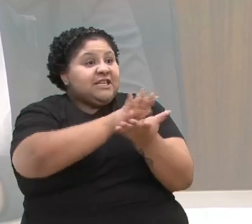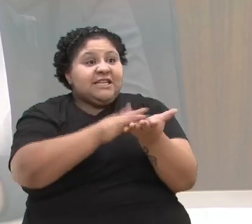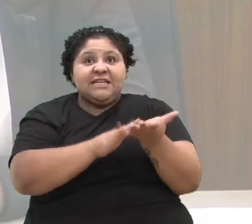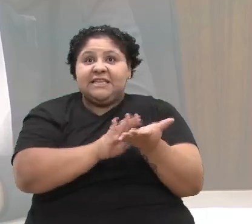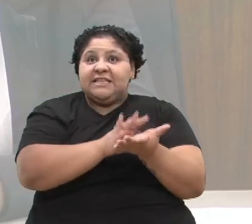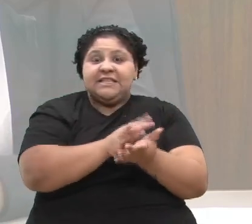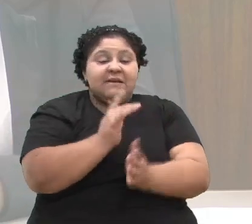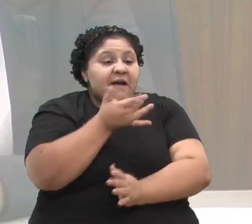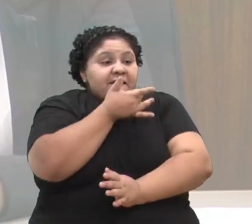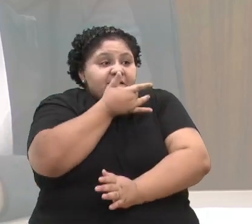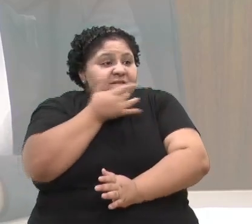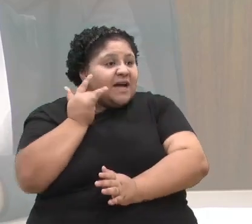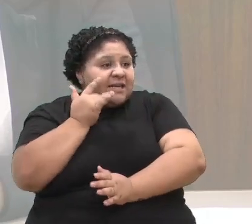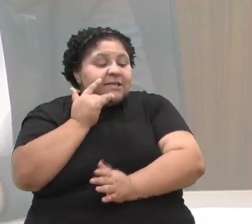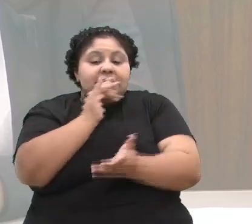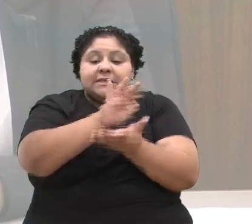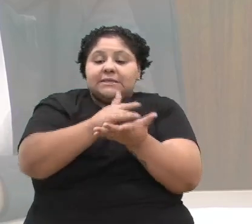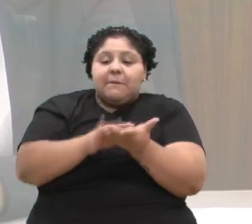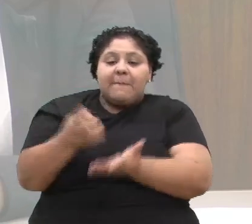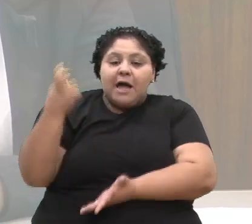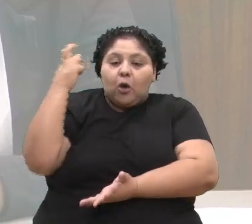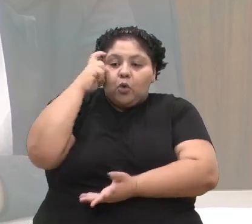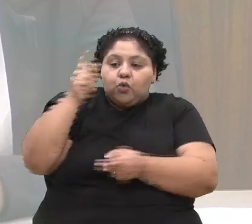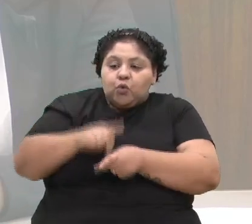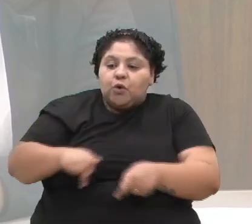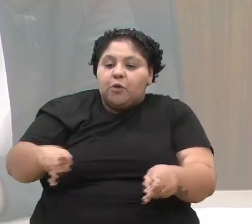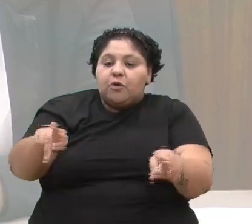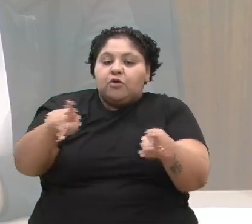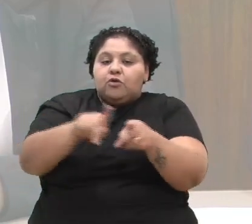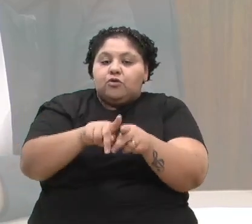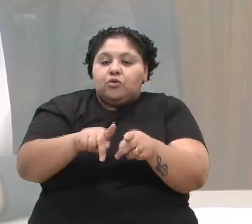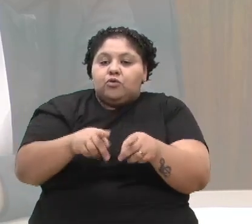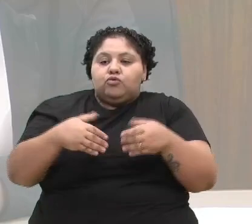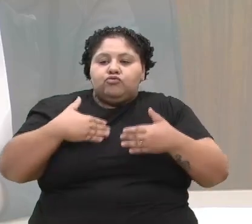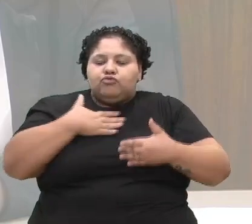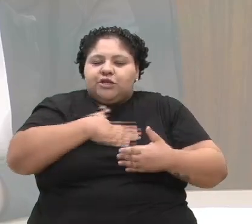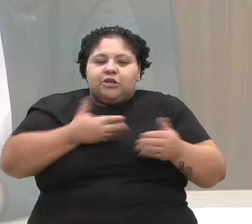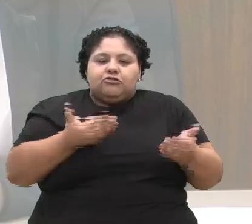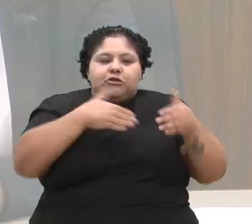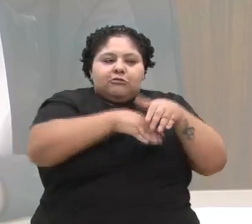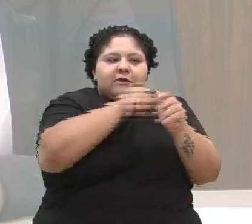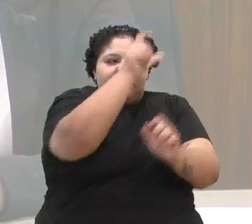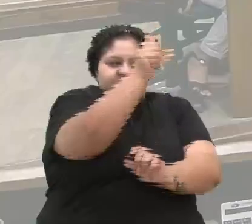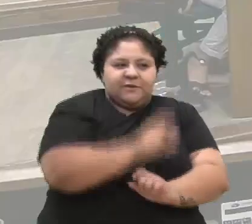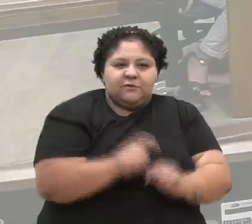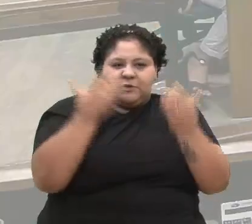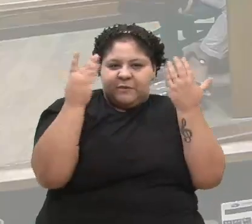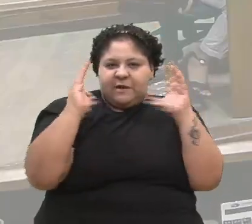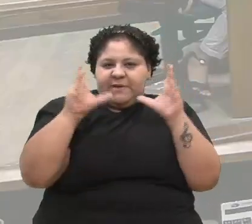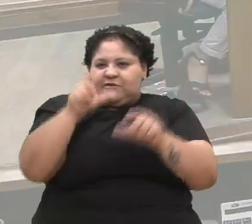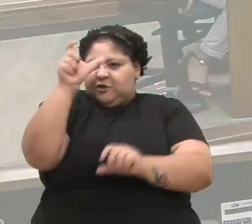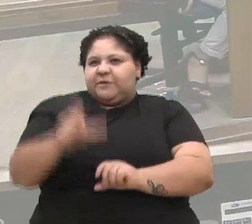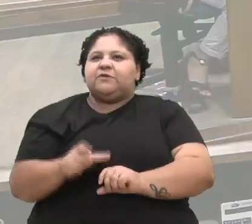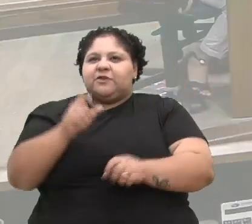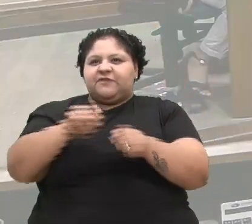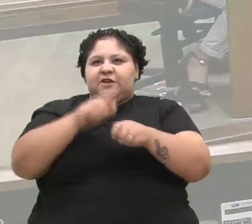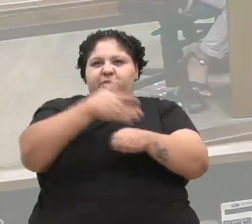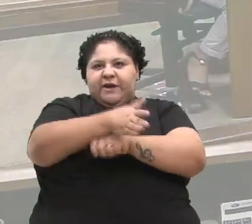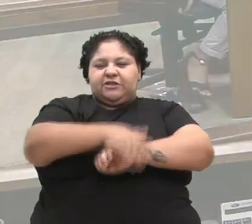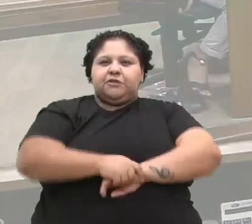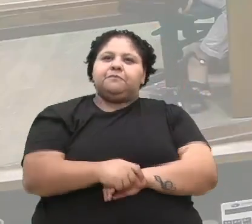Mas sambar é cultura popular, é uma forma de incluir as pessoas. Então, parabéns a todos os envolvidos. Uma parte, senhor vereador.